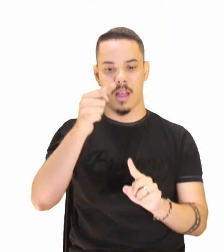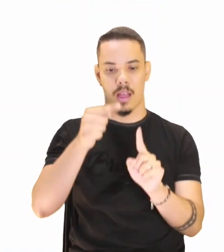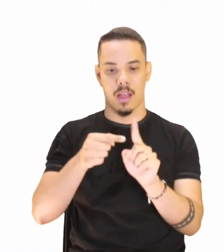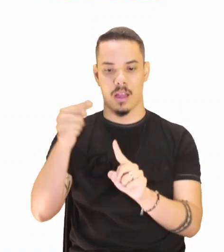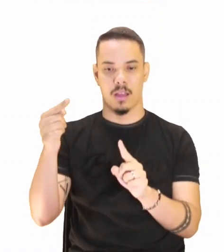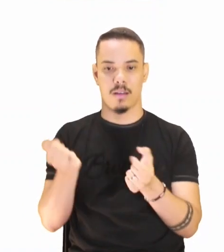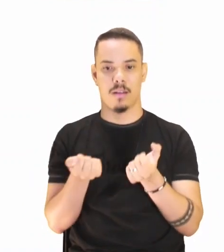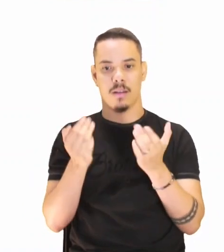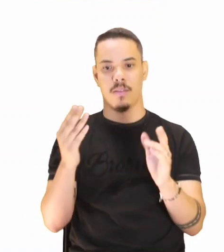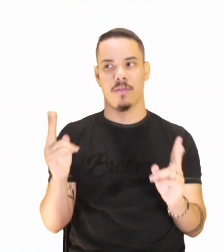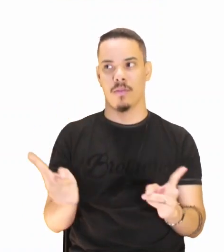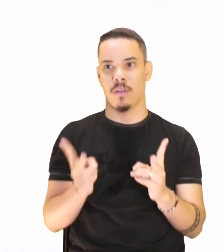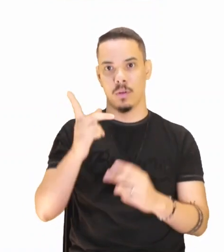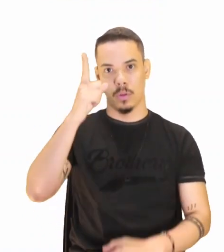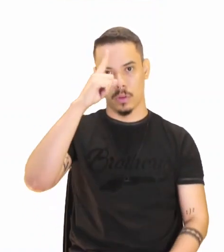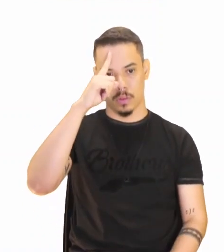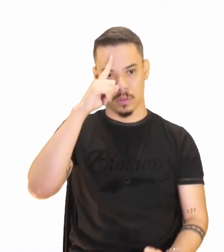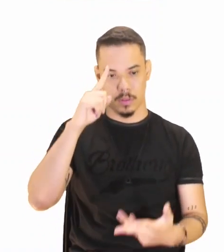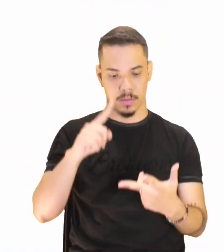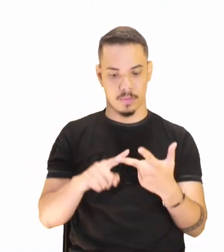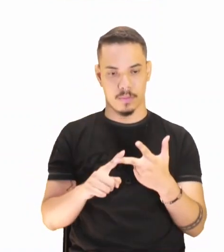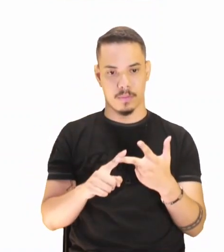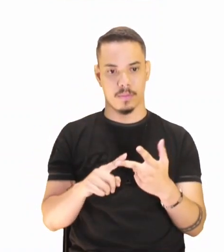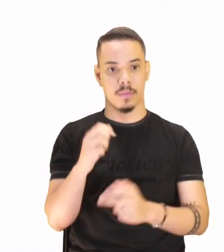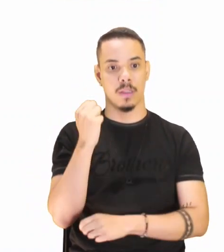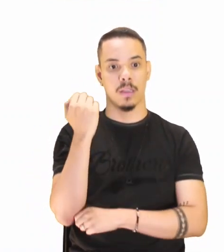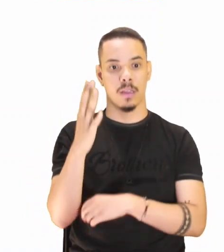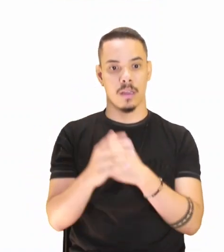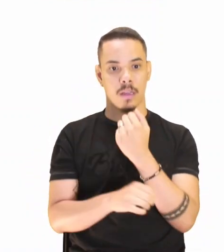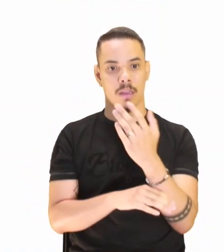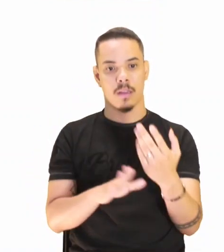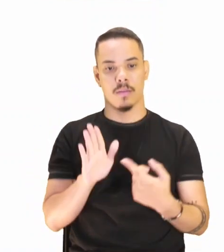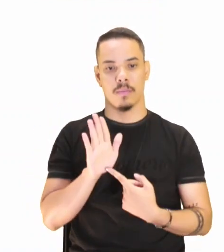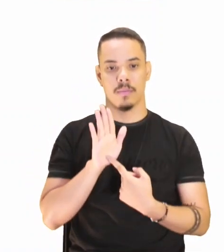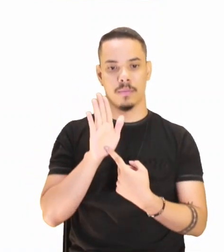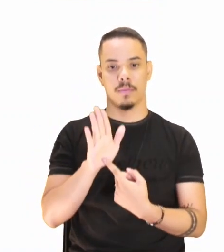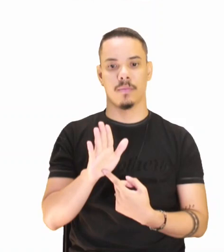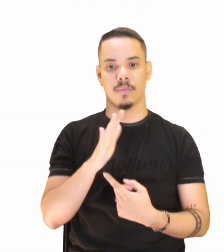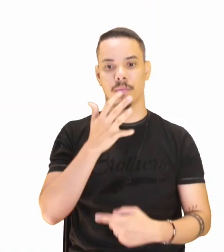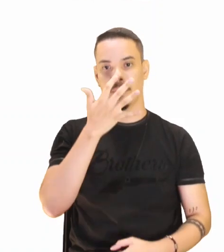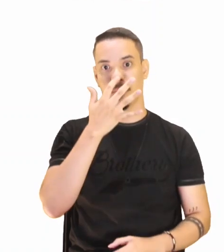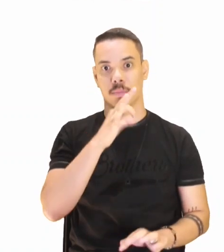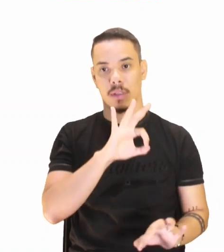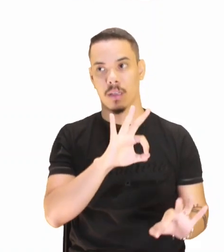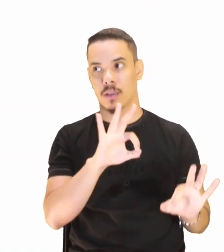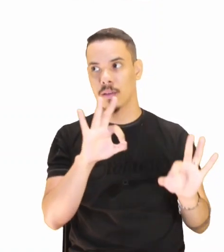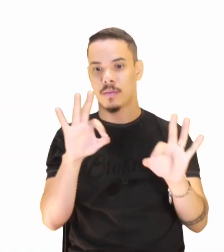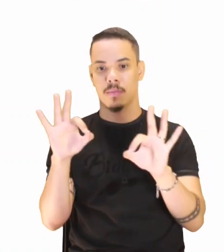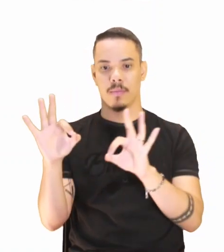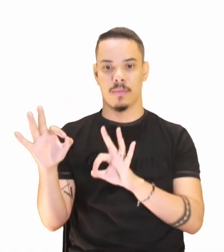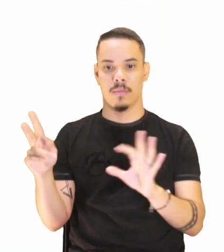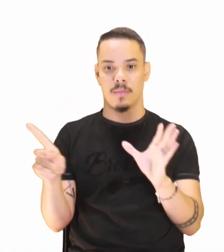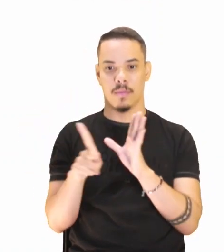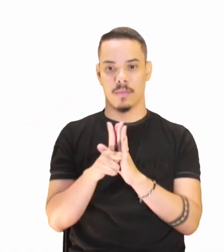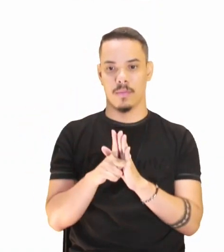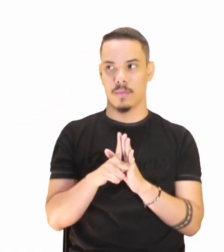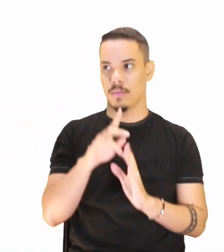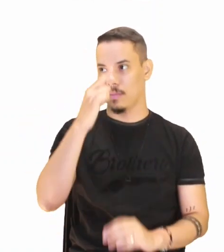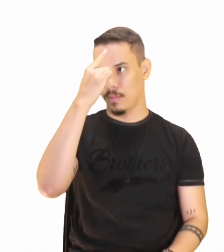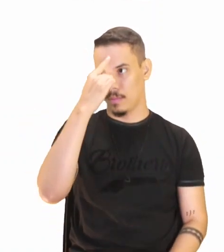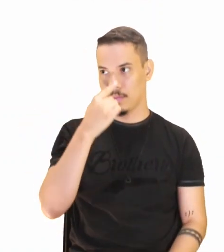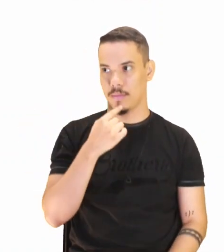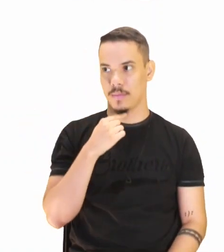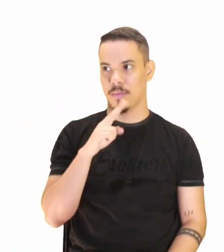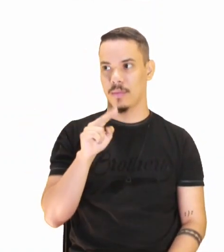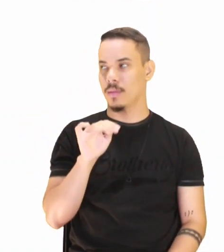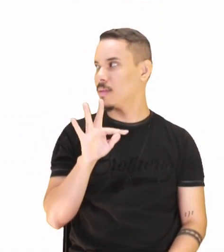valoriza o cotidiano. C. A natureza passa a ser admirada como espaço